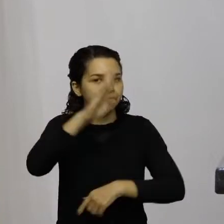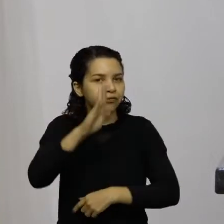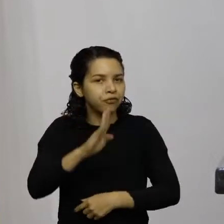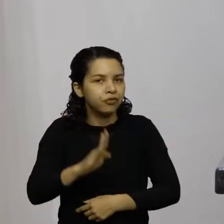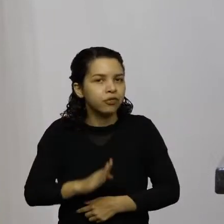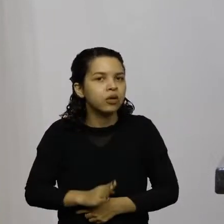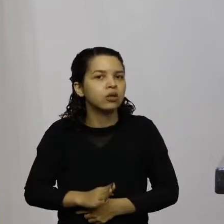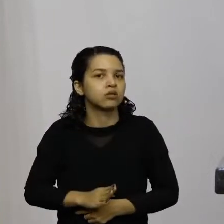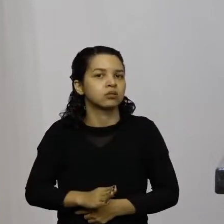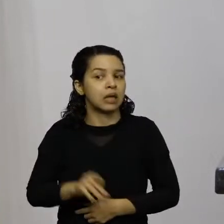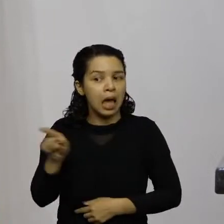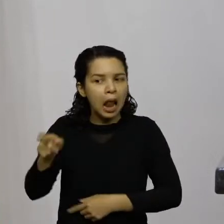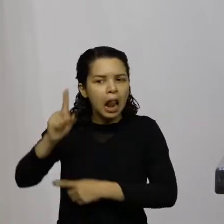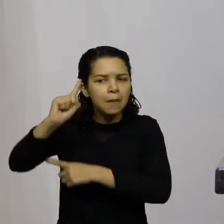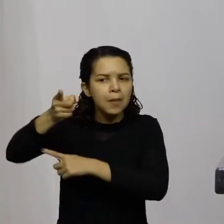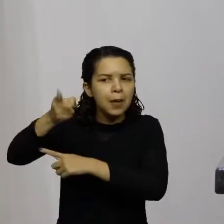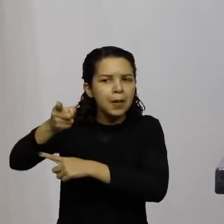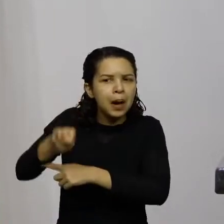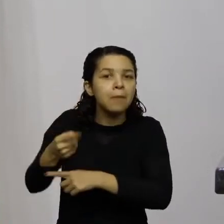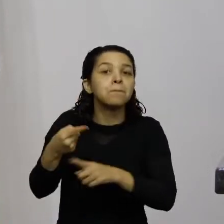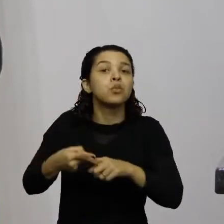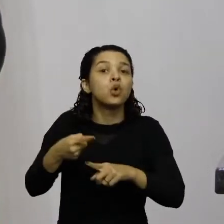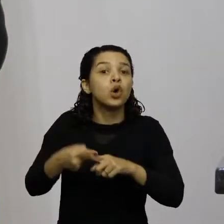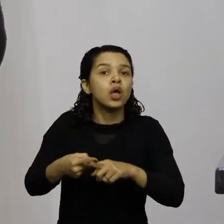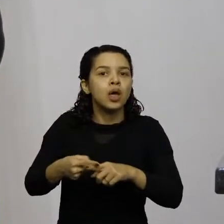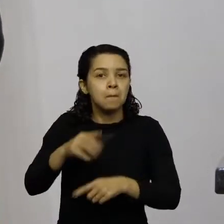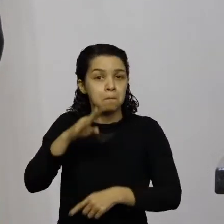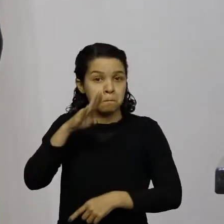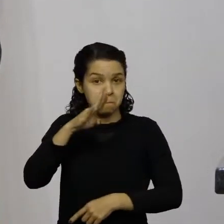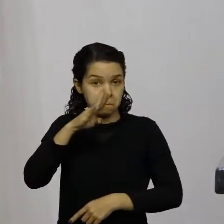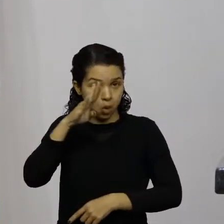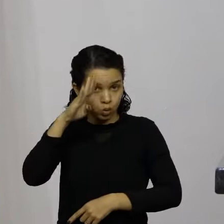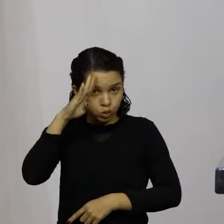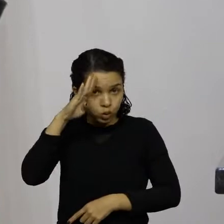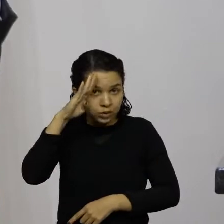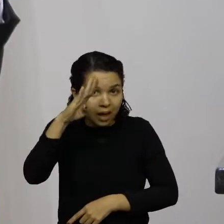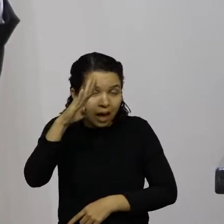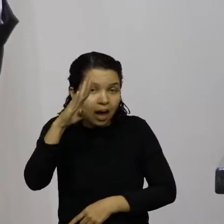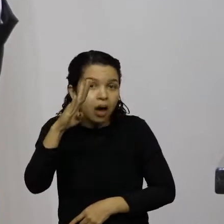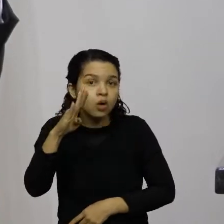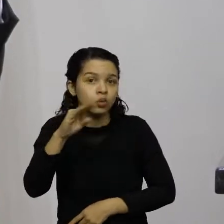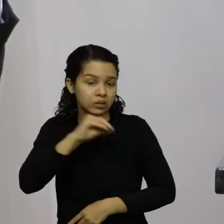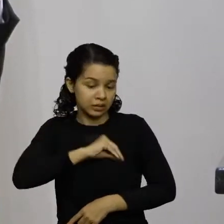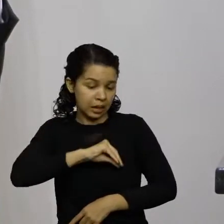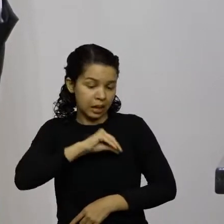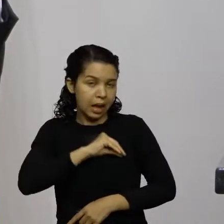rodoviária federal seria porque o Bolsonaro não mexeu no salário deles isso é grave